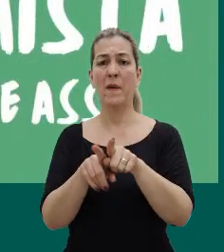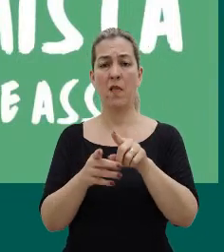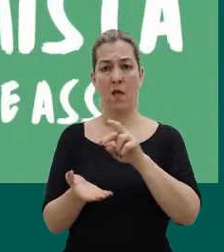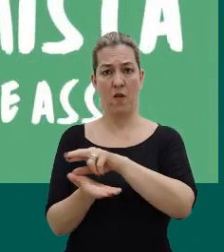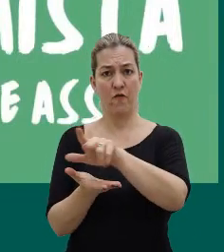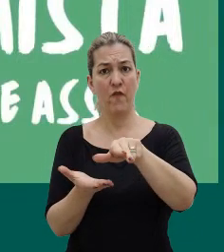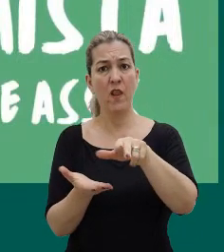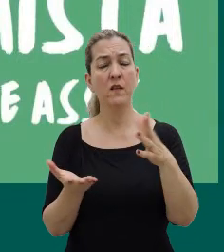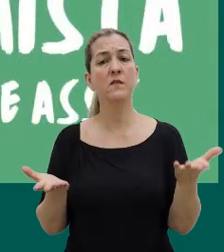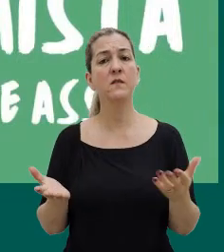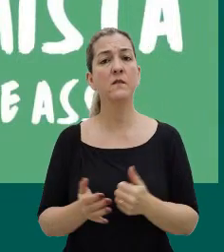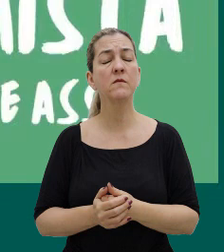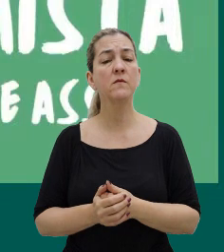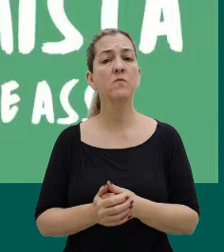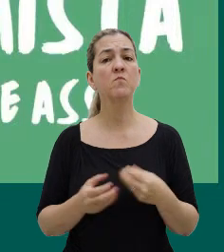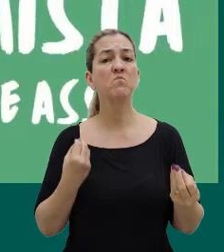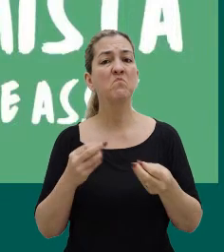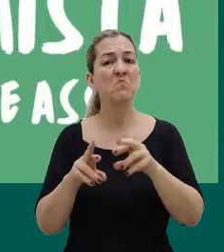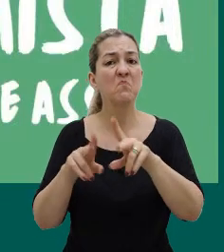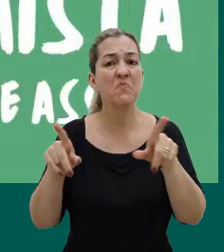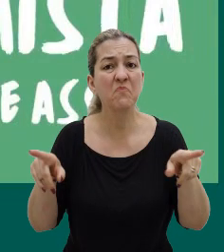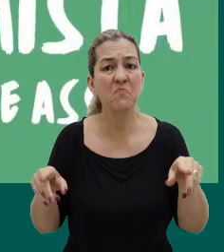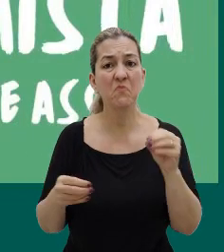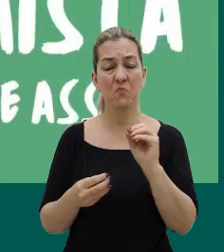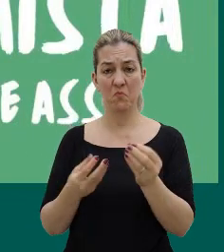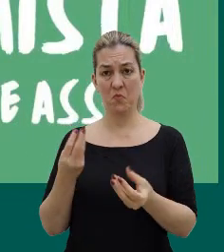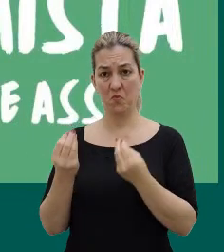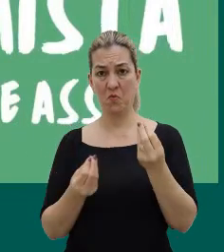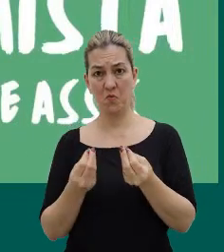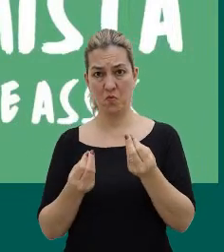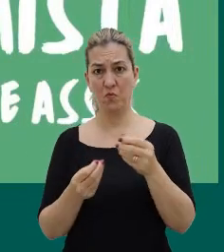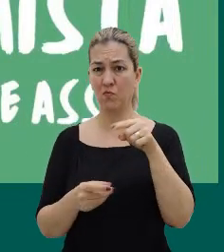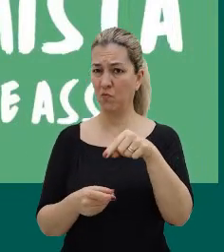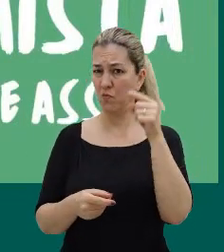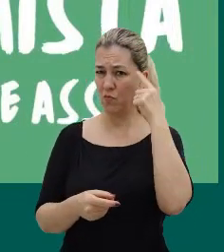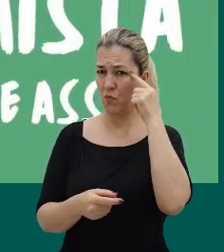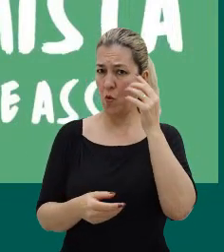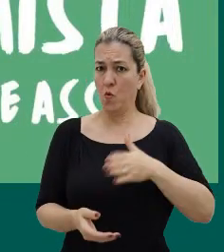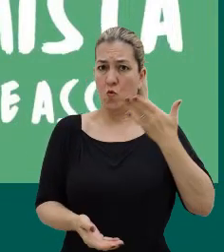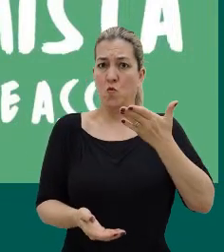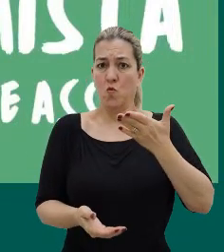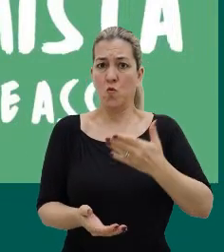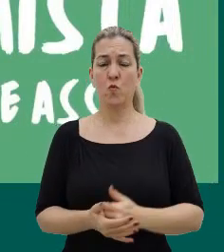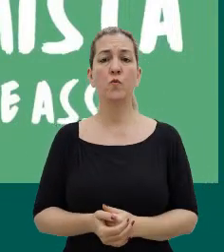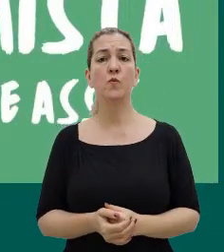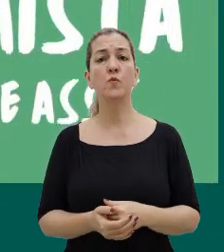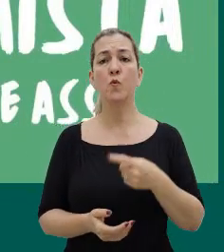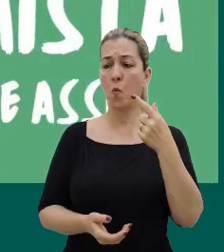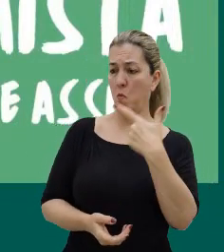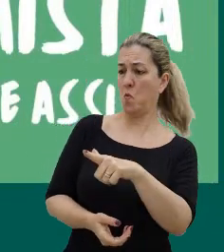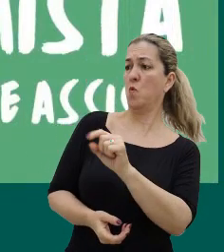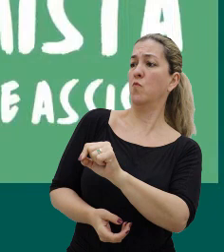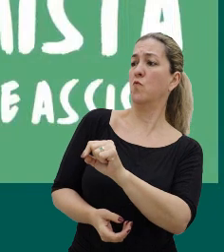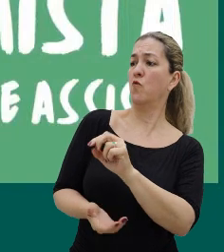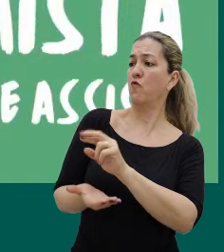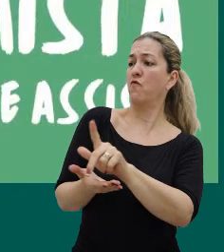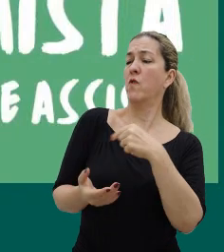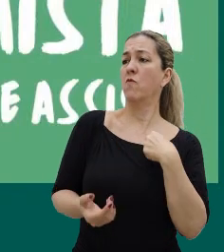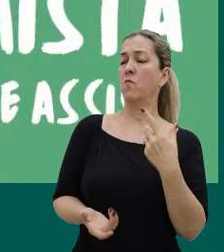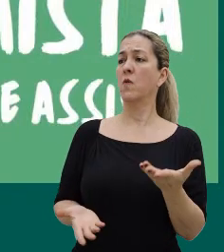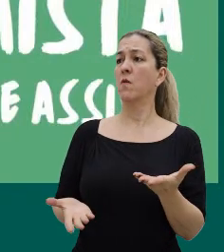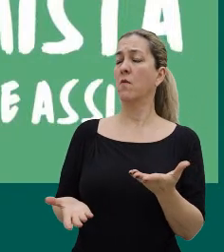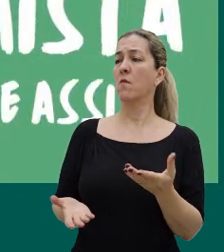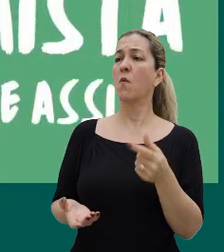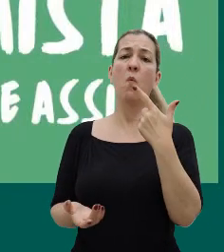diferença, né, que muitas vezes nos gera um grande susto, né, o outro que é diferente de mim,